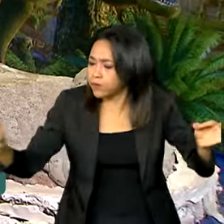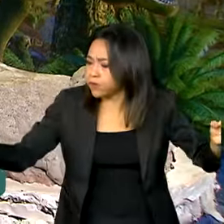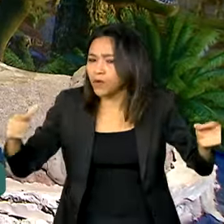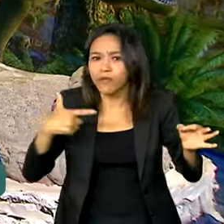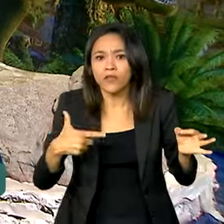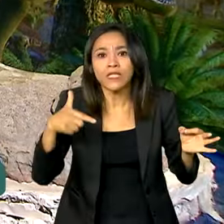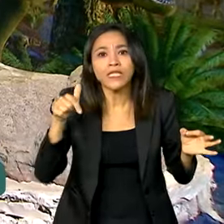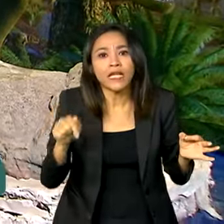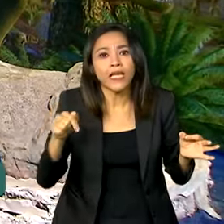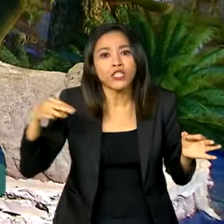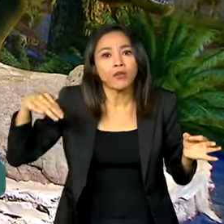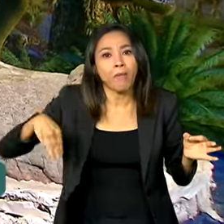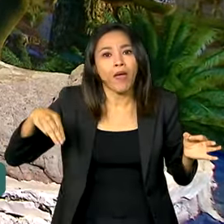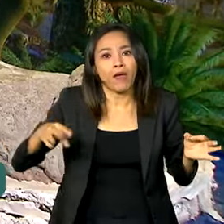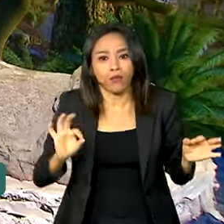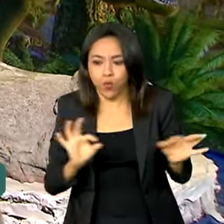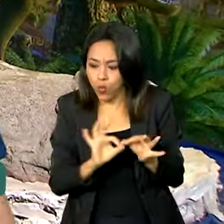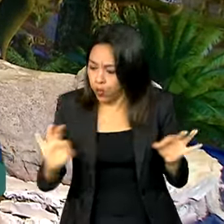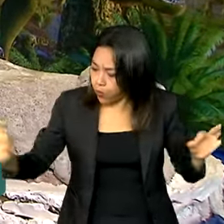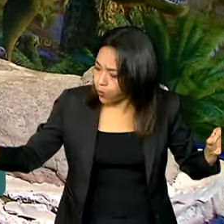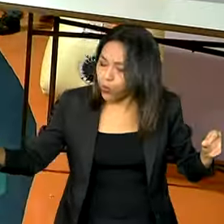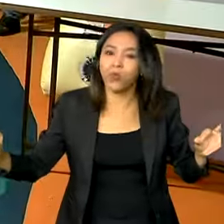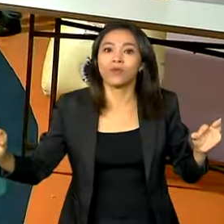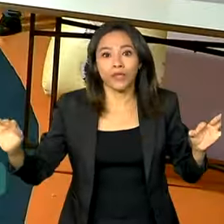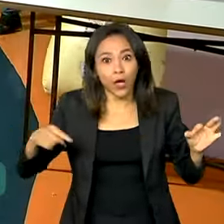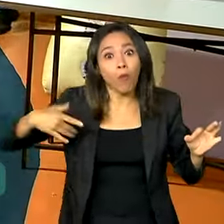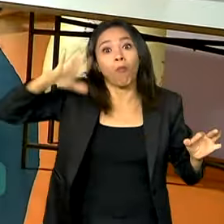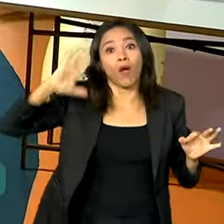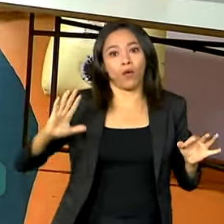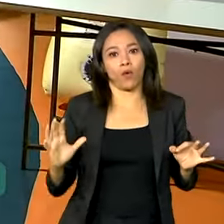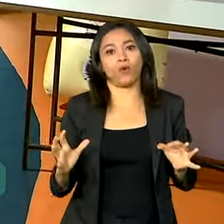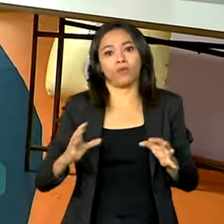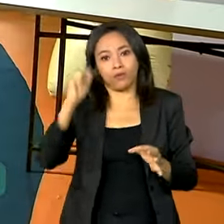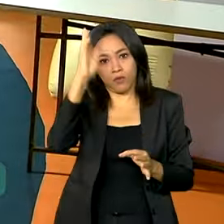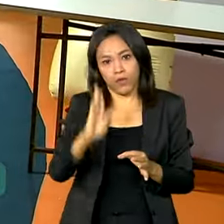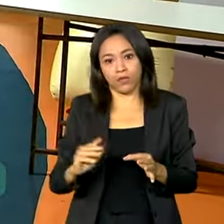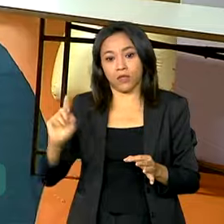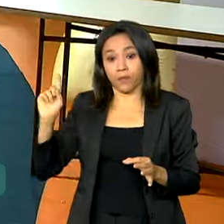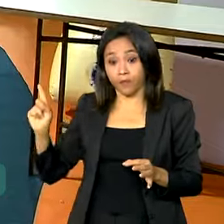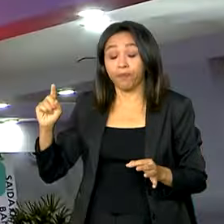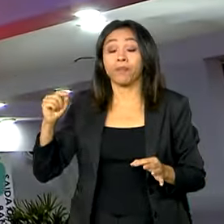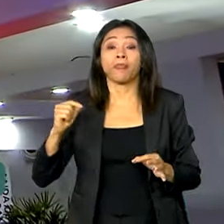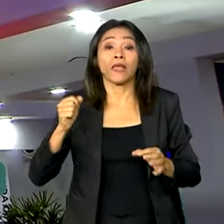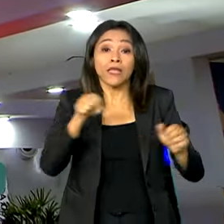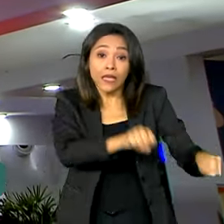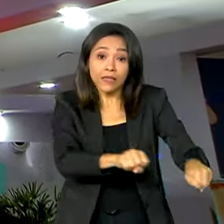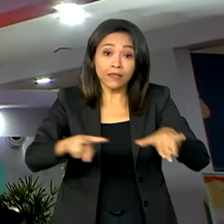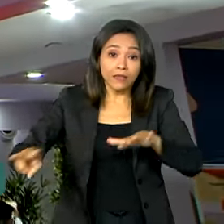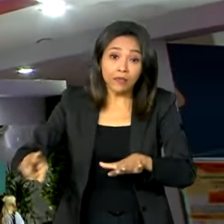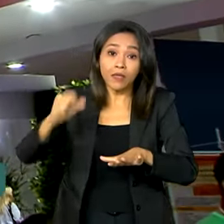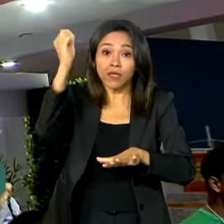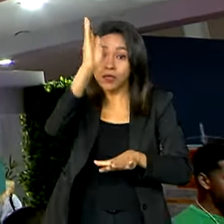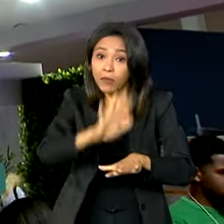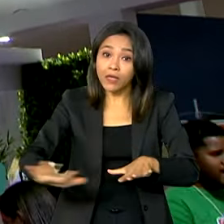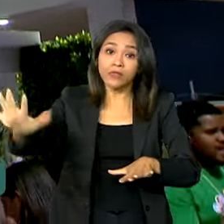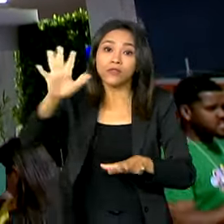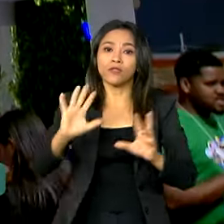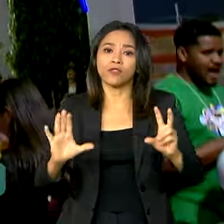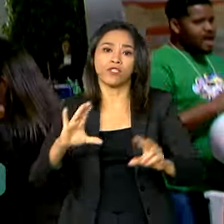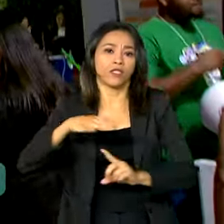é bem assustador, o que torna ele o maior dinossauro do Brasil. Pelos corredores da Semana Nacional de Ciência e Tecnologia,